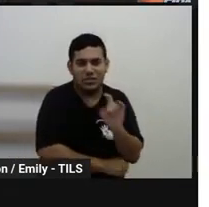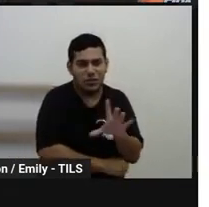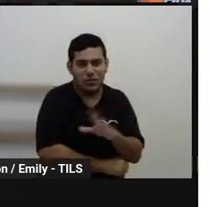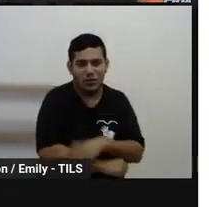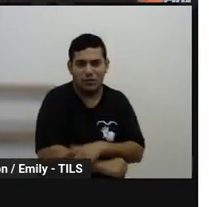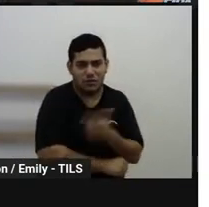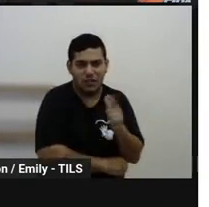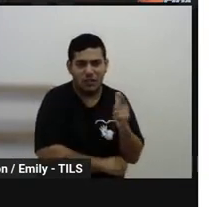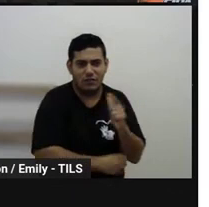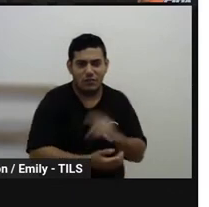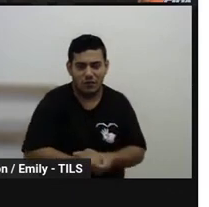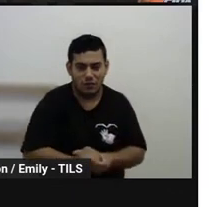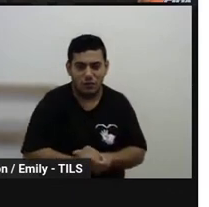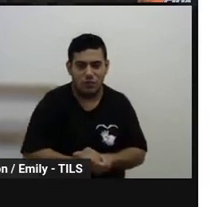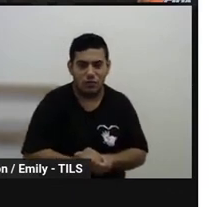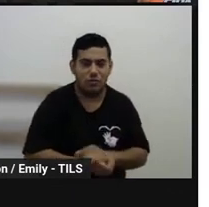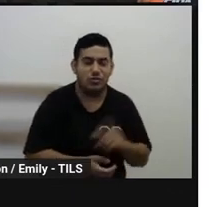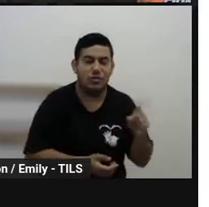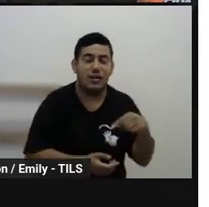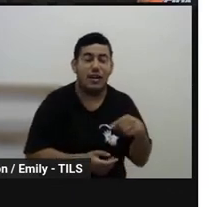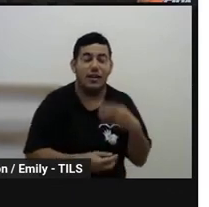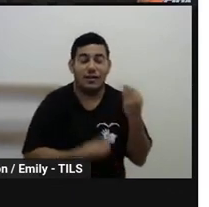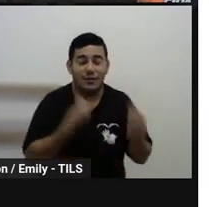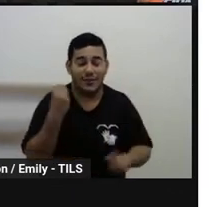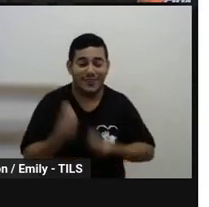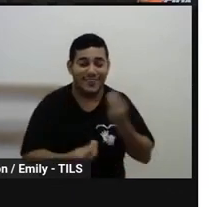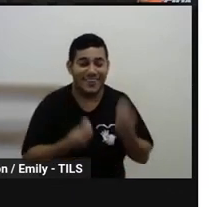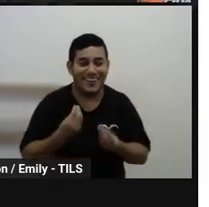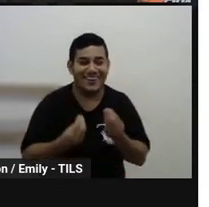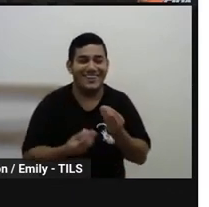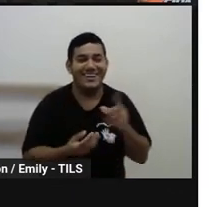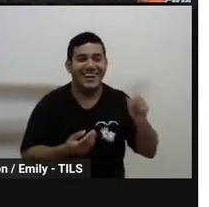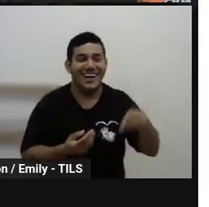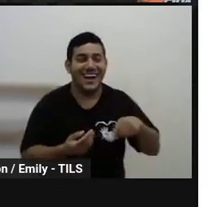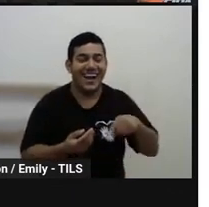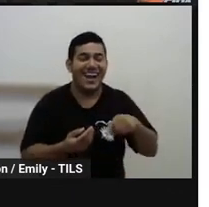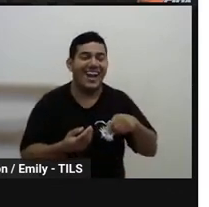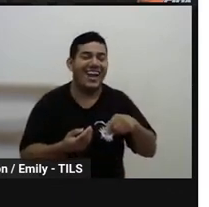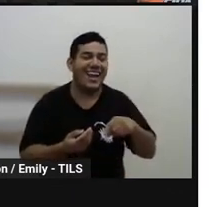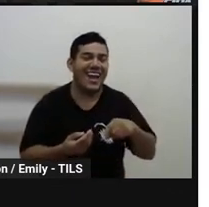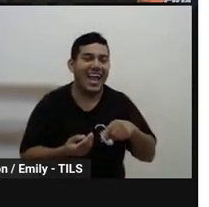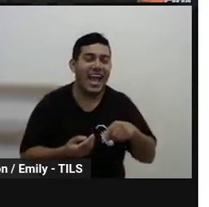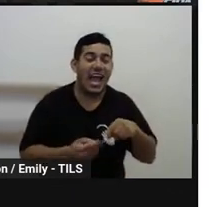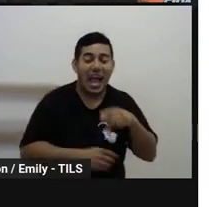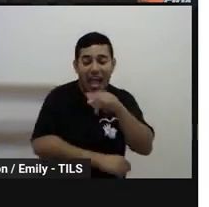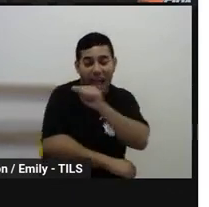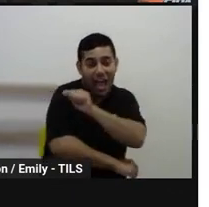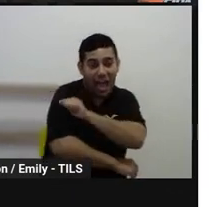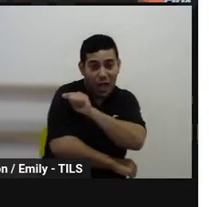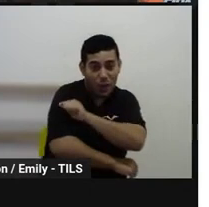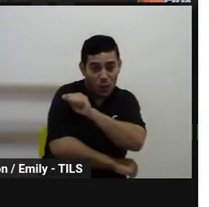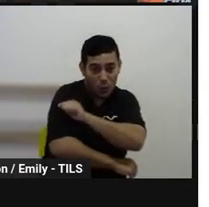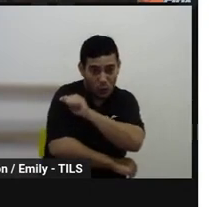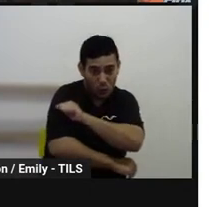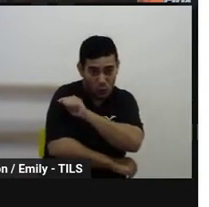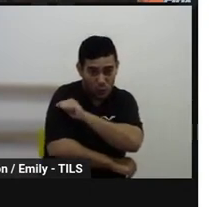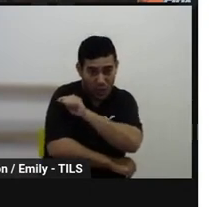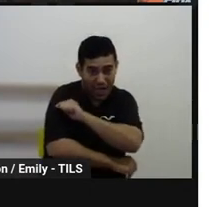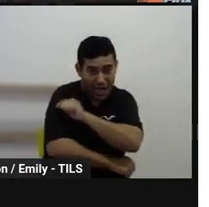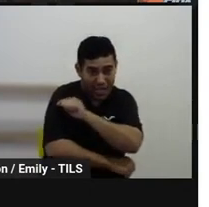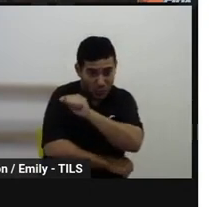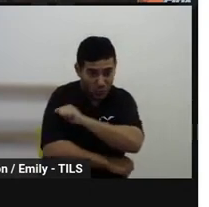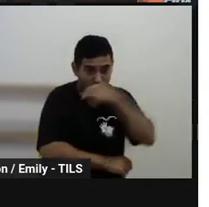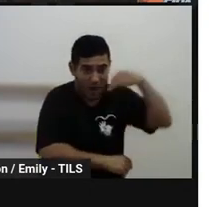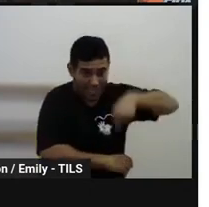inglês, né, na nossa rede. Como eu falei anteriormente, todos os estudantes internacionais que estão matriculados até o momento